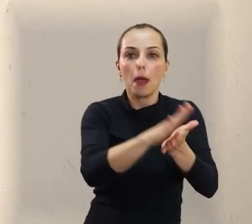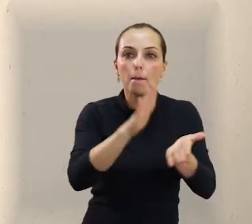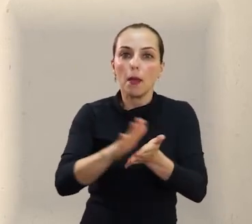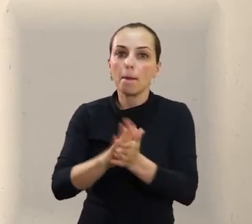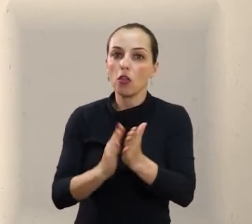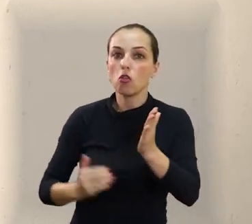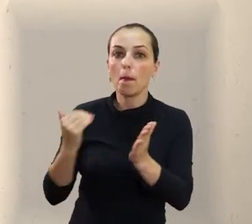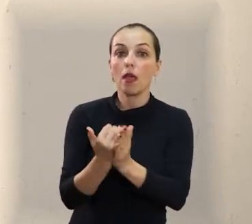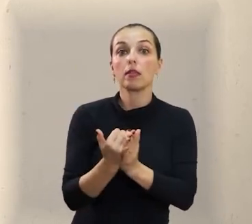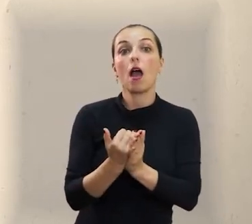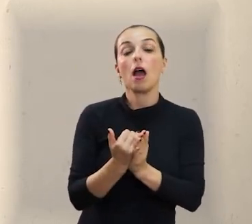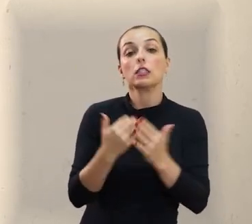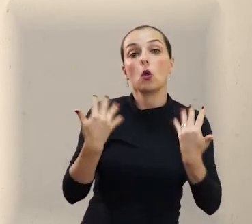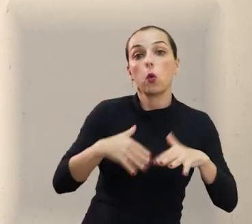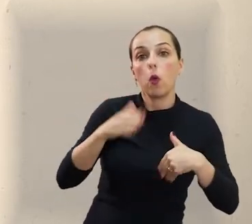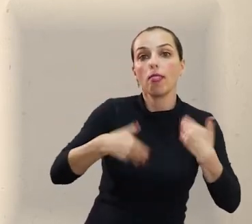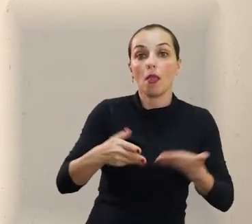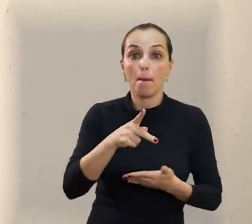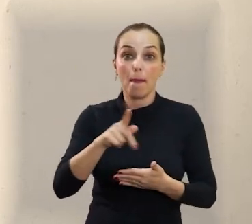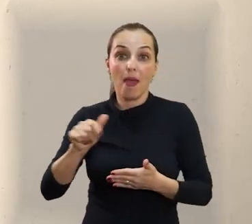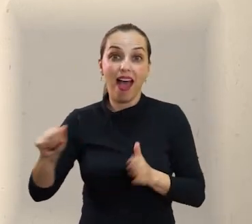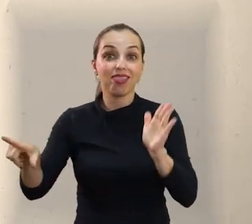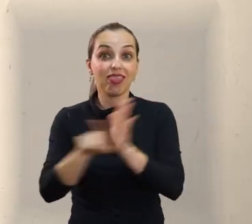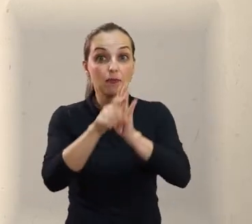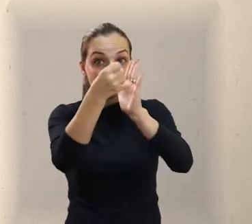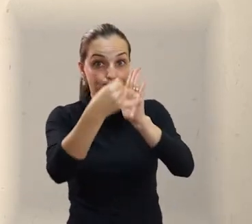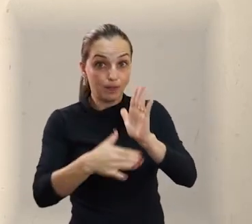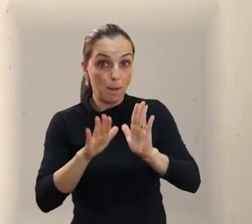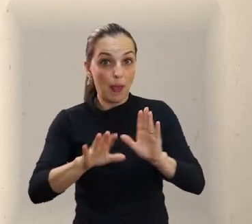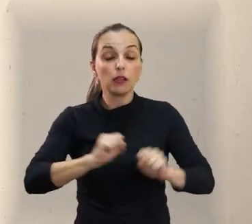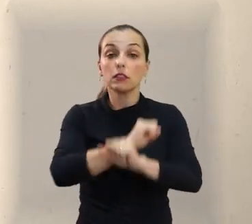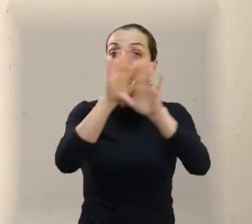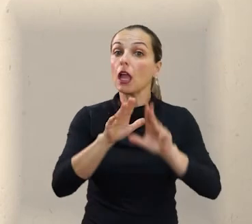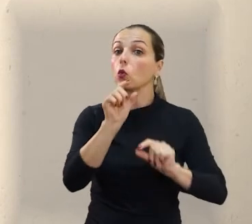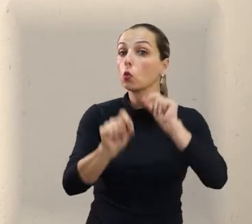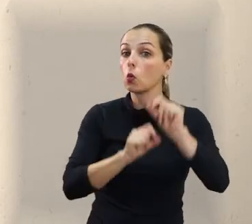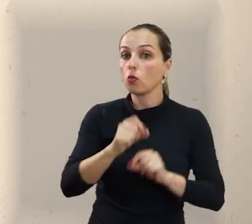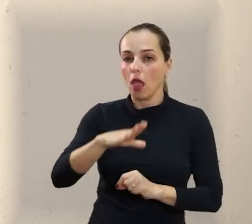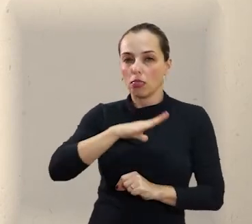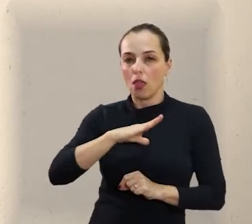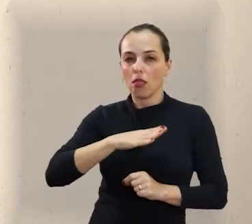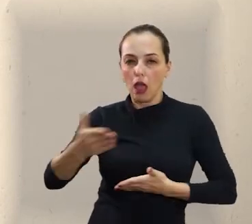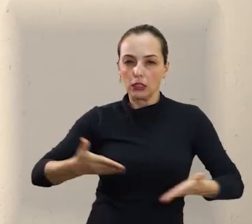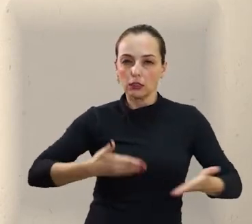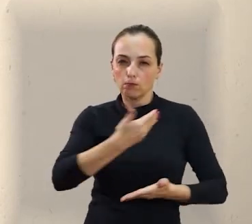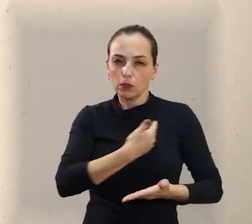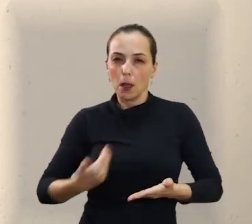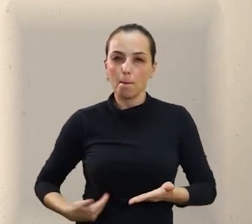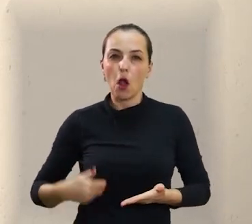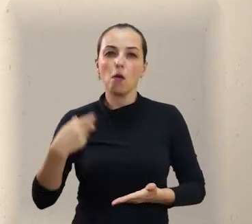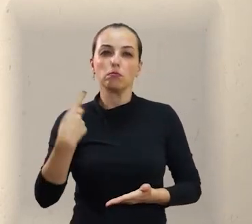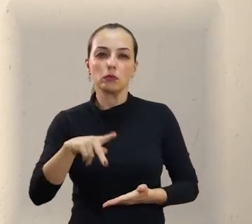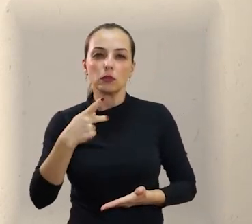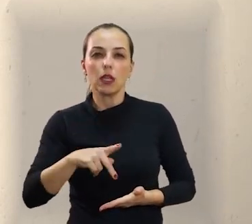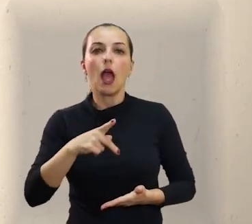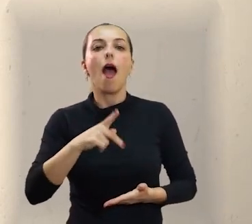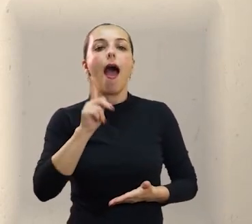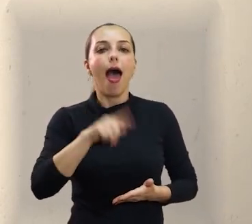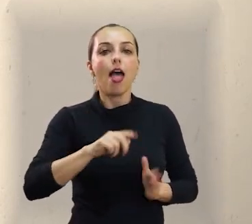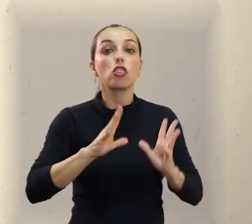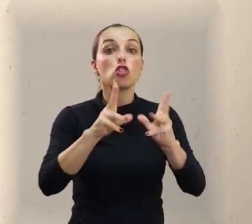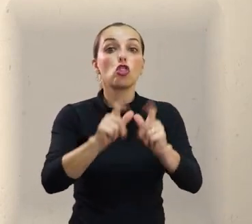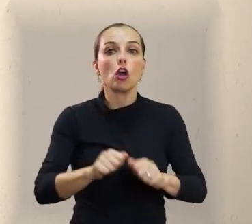no PPA. Mas é bom deixar claro que nem todo serviço público que existe em uma cidade é de competência do